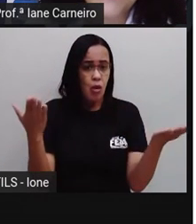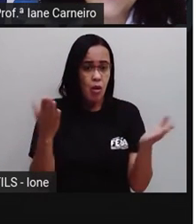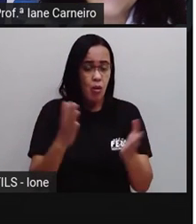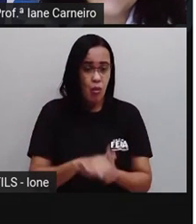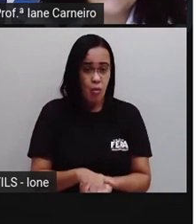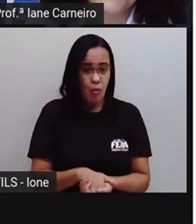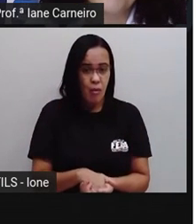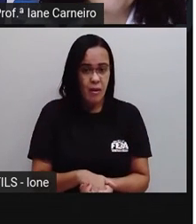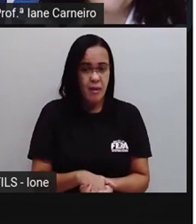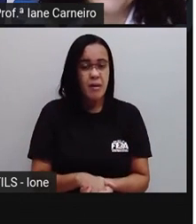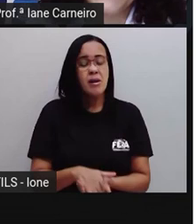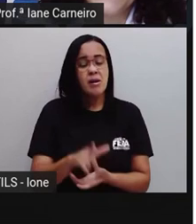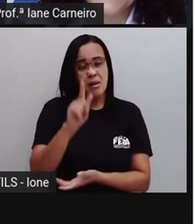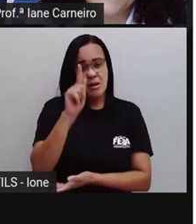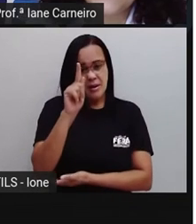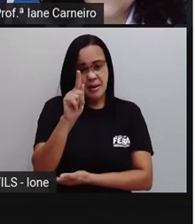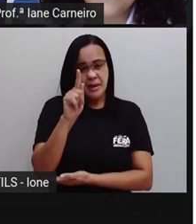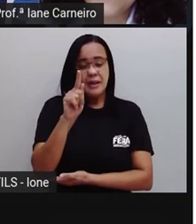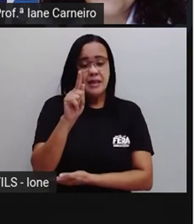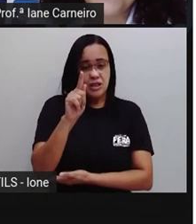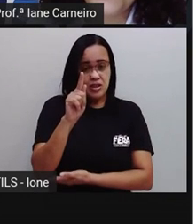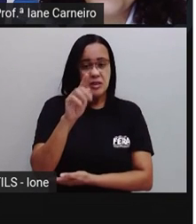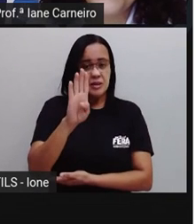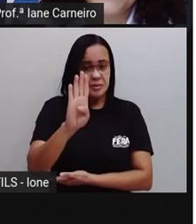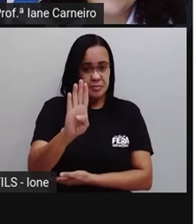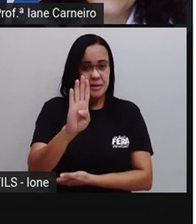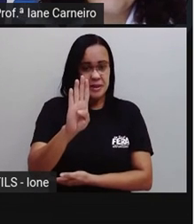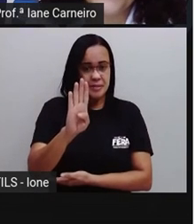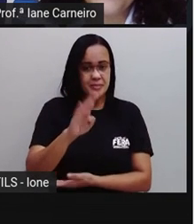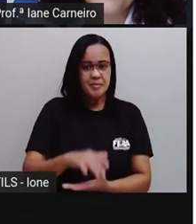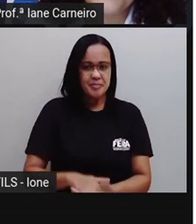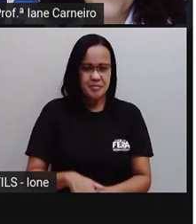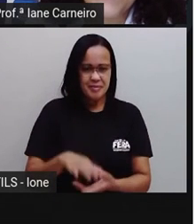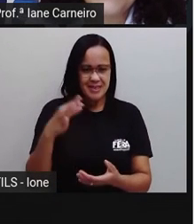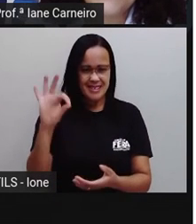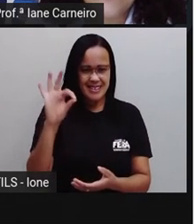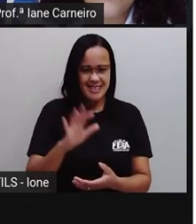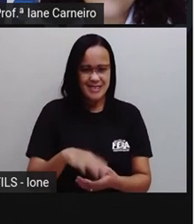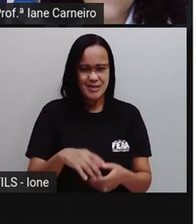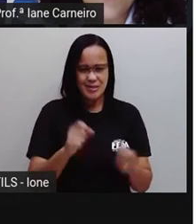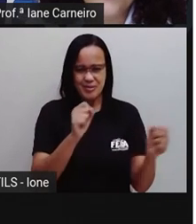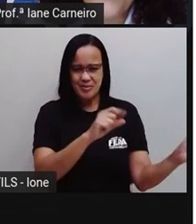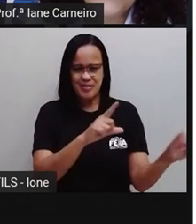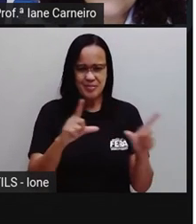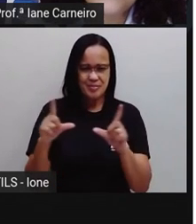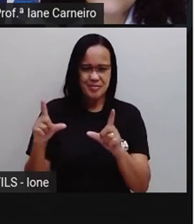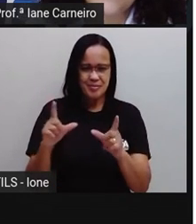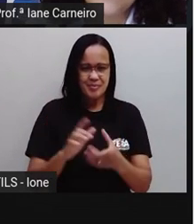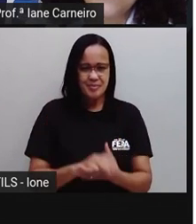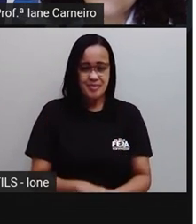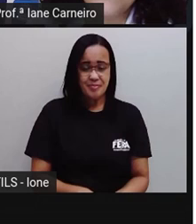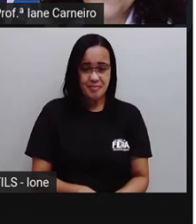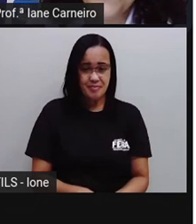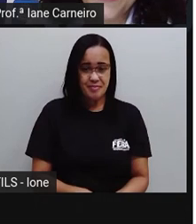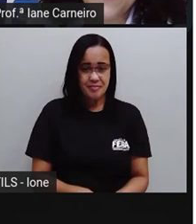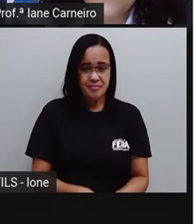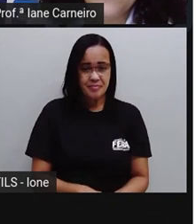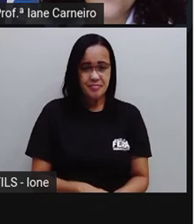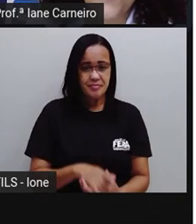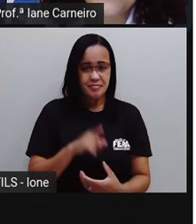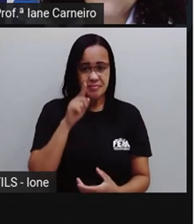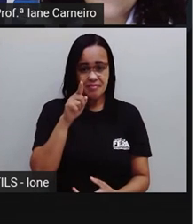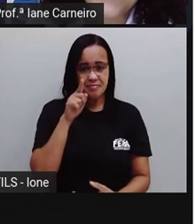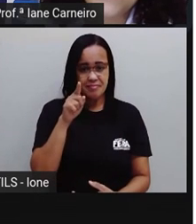Girafa. Letra B, acertamos. Próximo, qual é o nome que tá escrito aqui? Vamos ver?